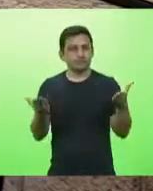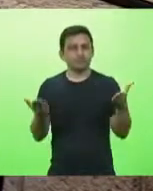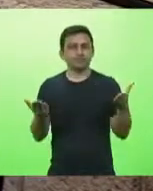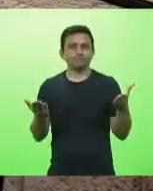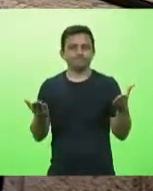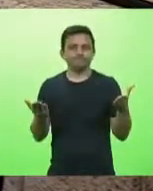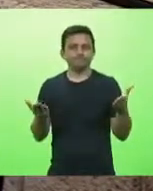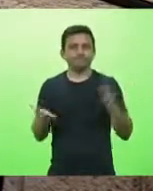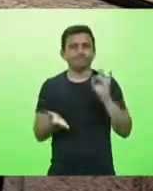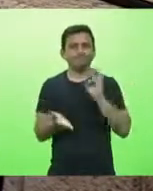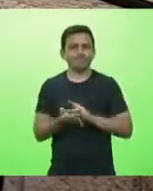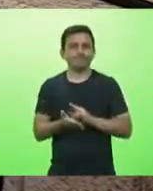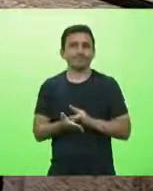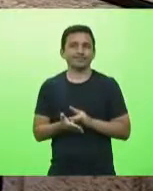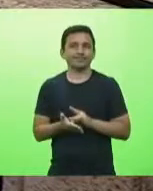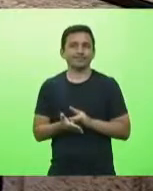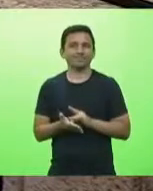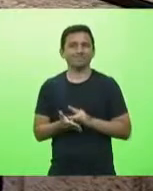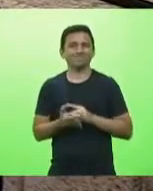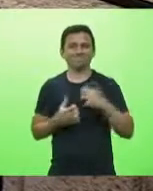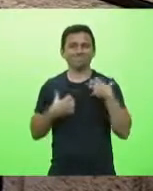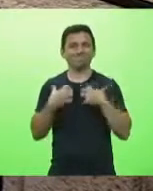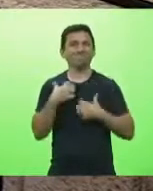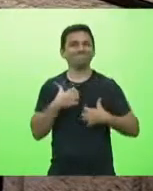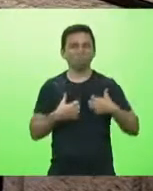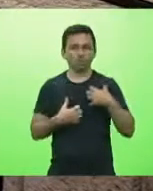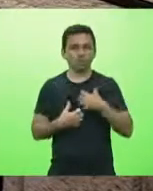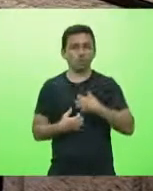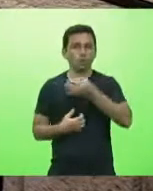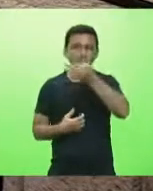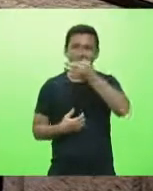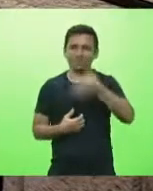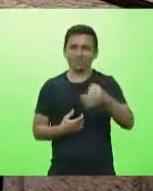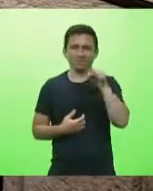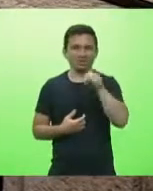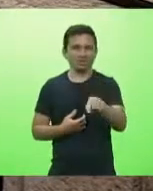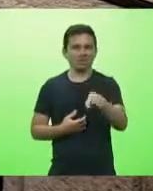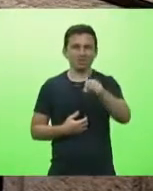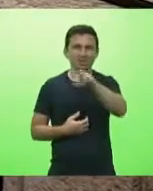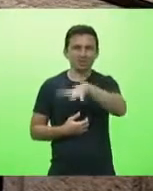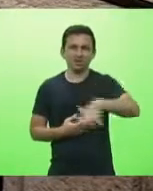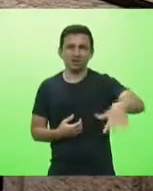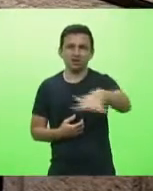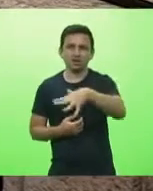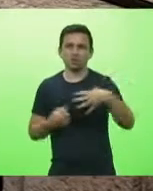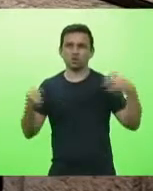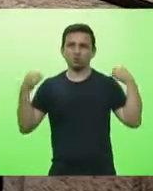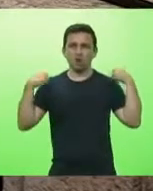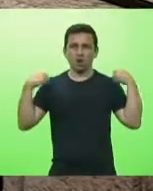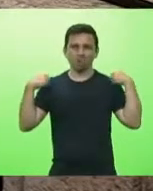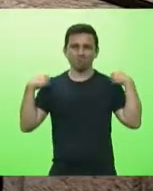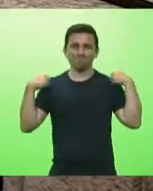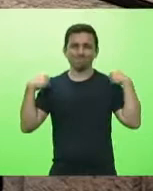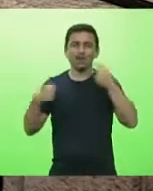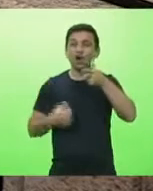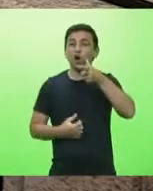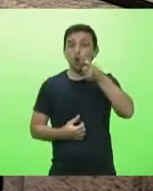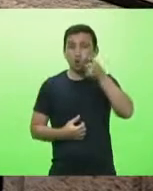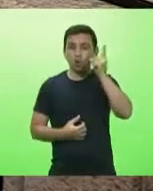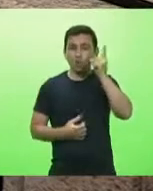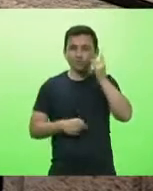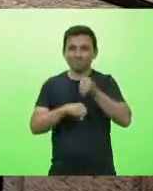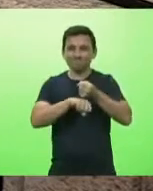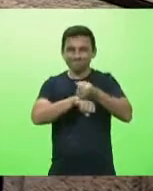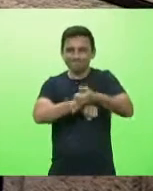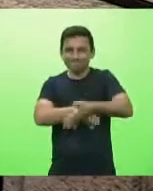realmente é terrível em Chapecó em toda a região ontem na madrugada de ontem na